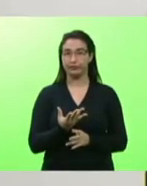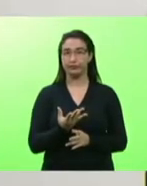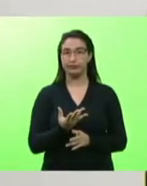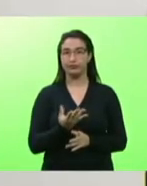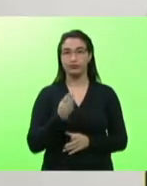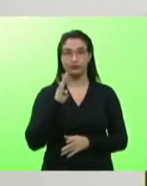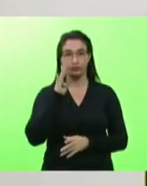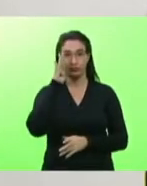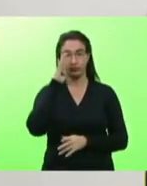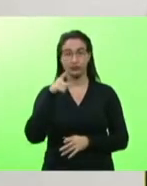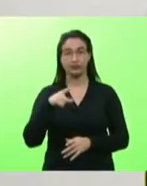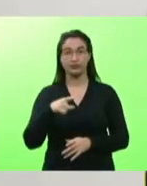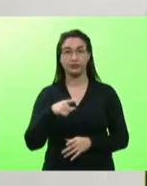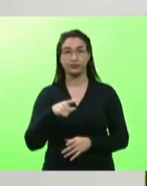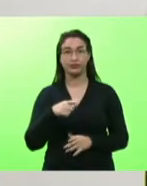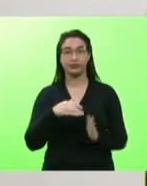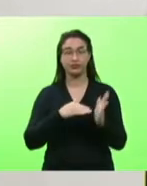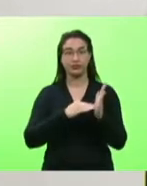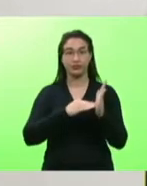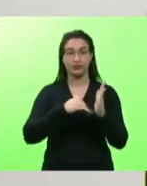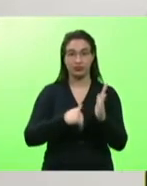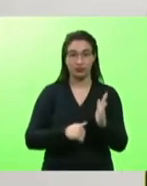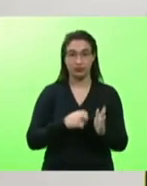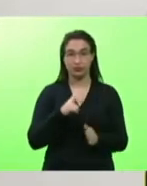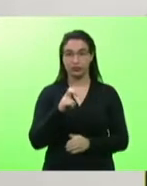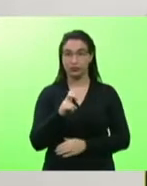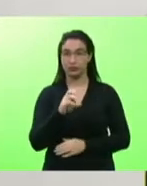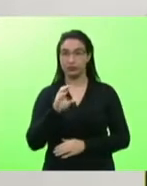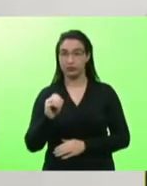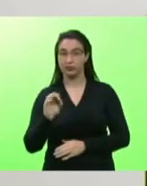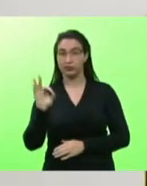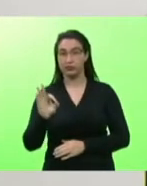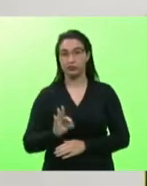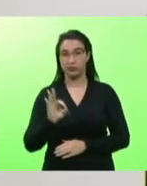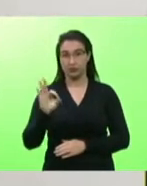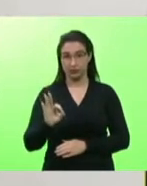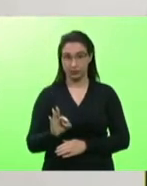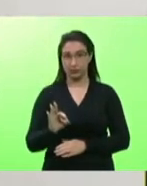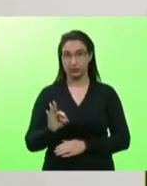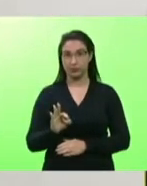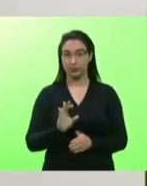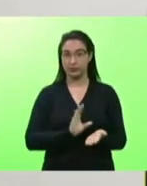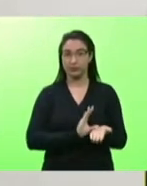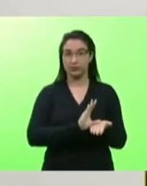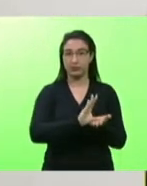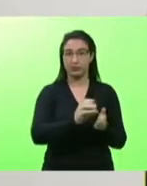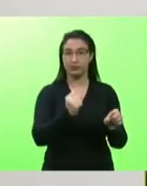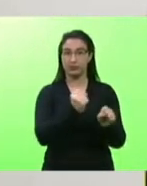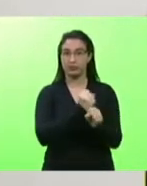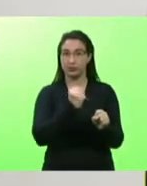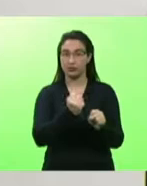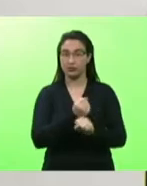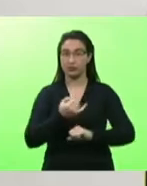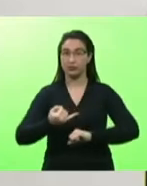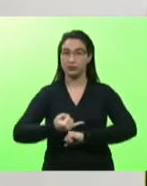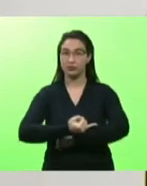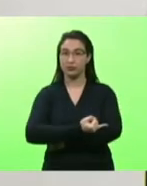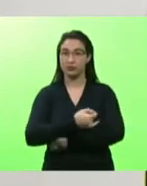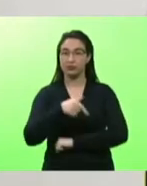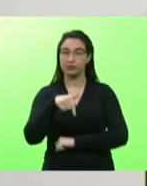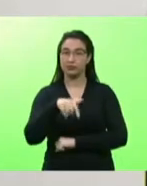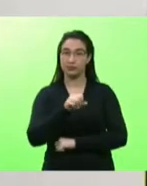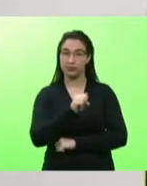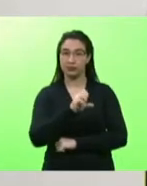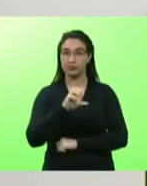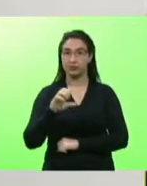teve um corte de 50% nos recursos destinados às obras de infraestrutura em Santa Catarina,